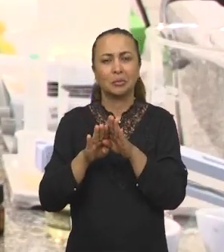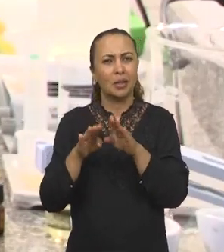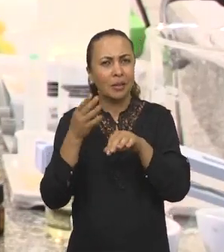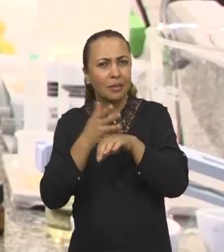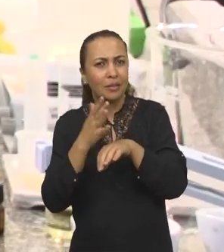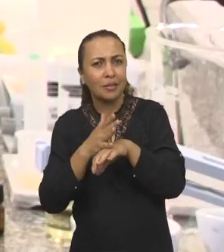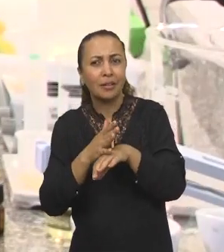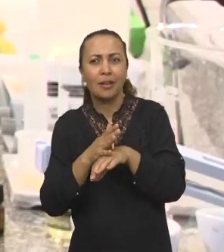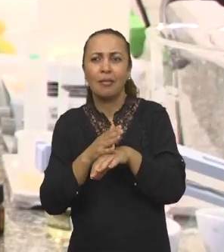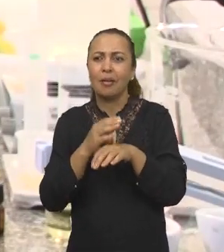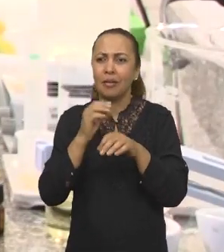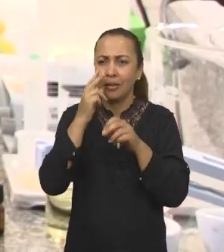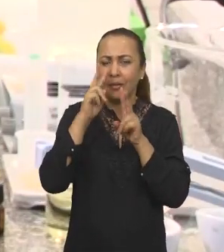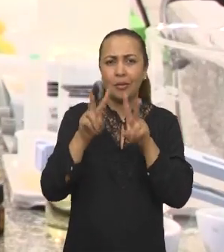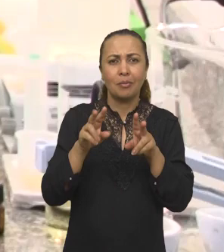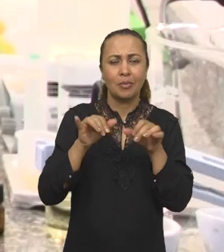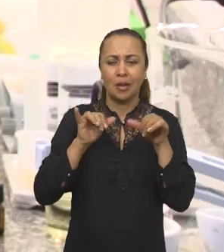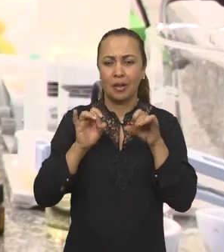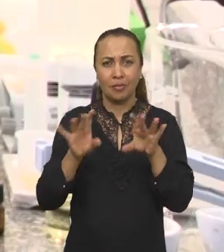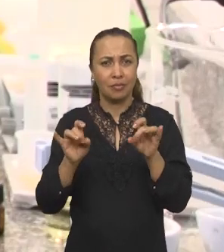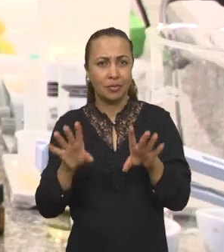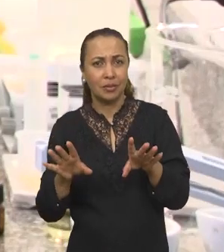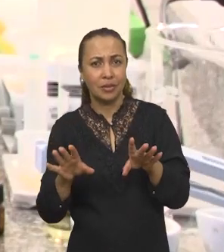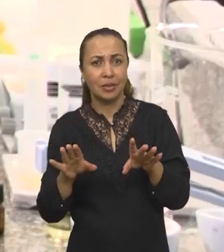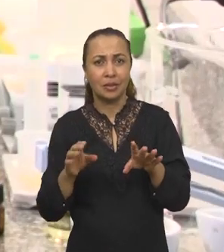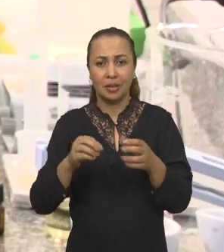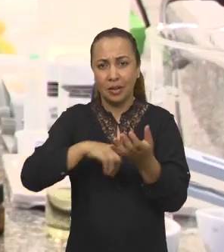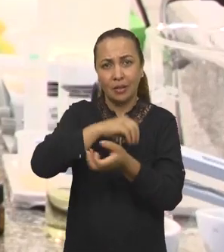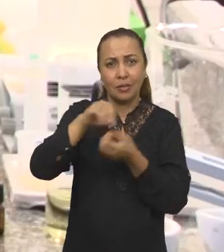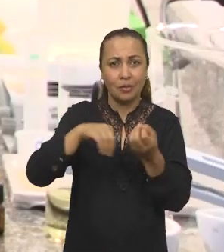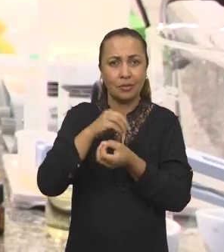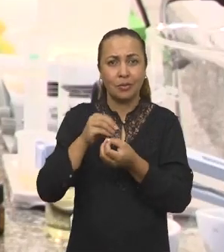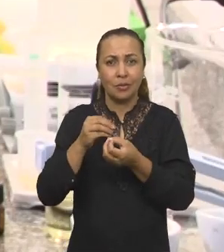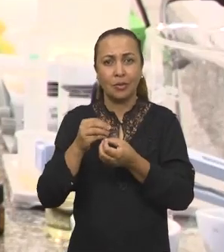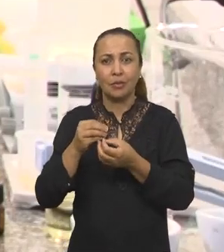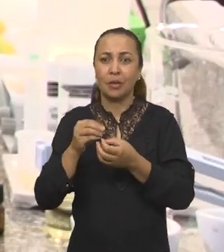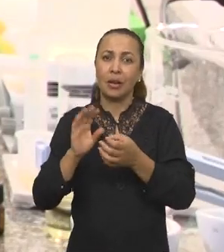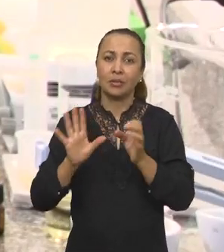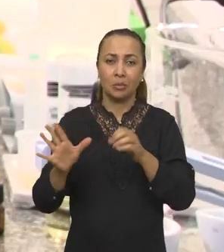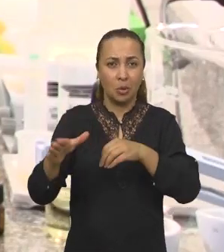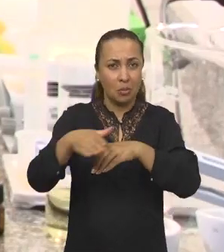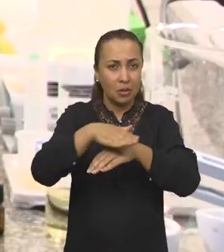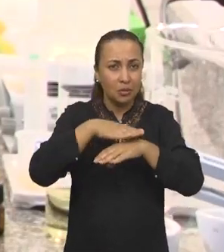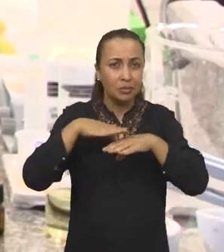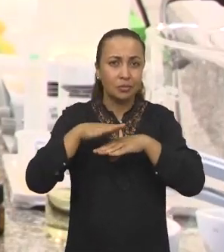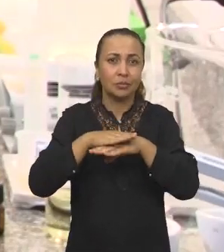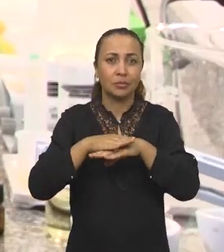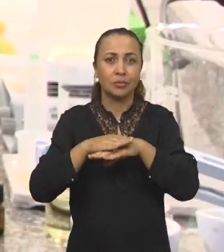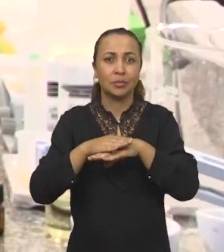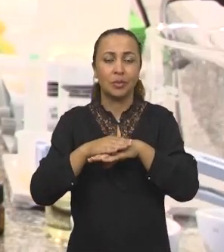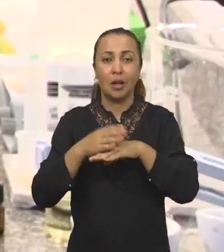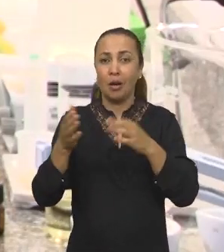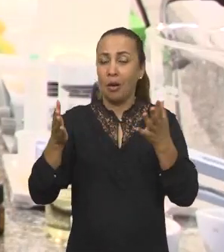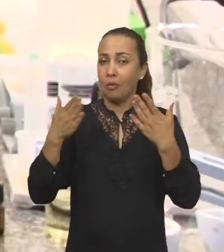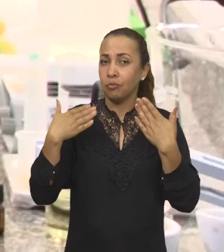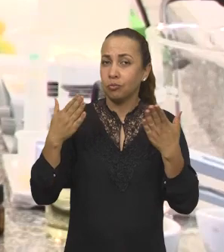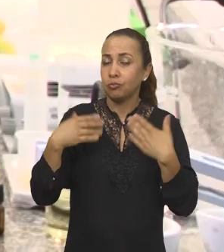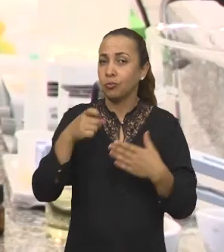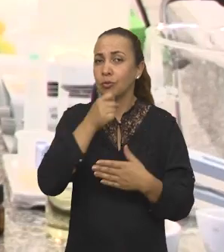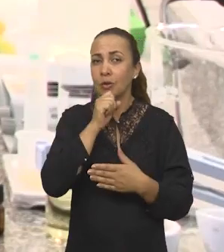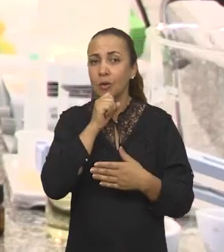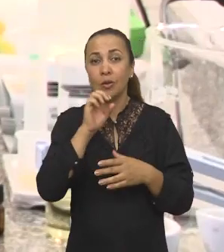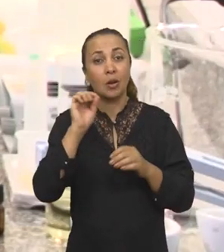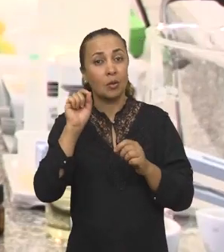Simulamos a comercialização dele, o que envolve o armazenamento a uma temperatura refrigerada, que é o que